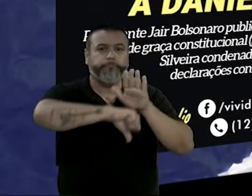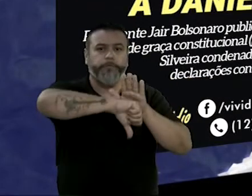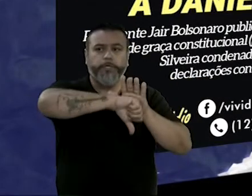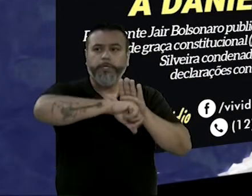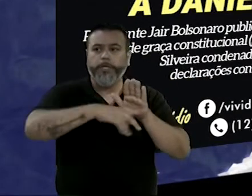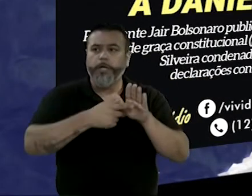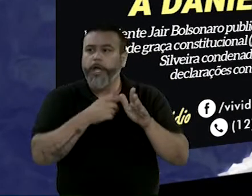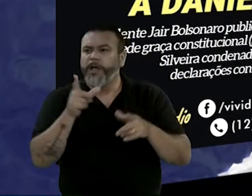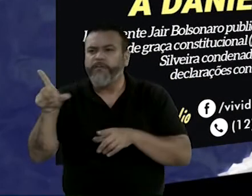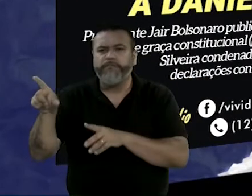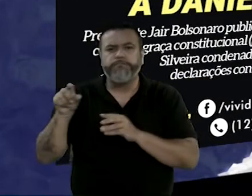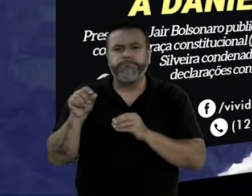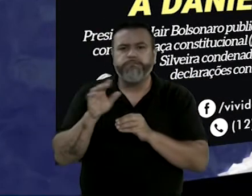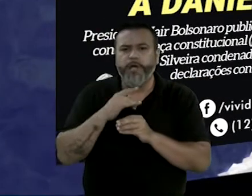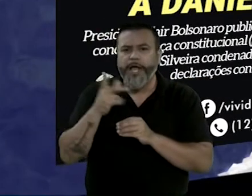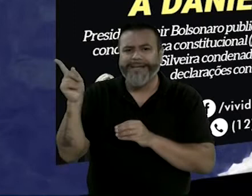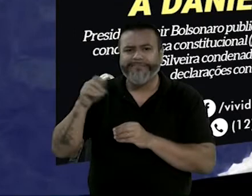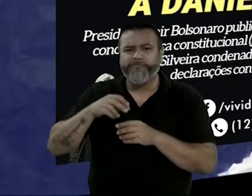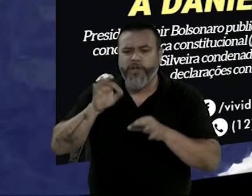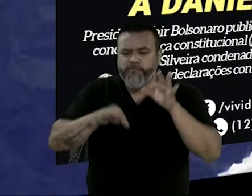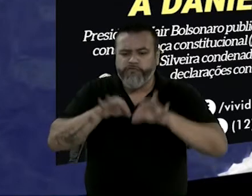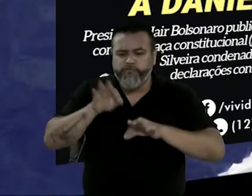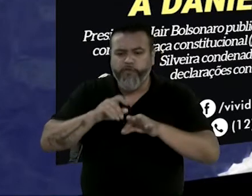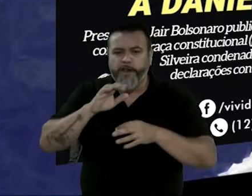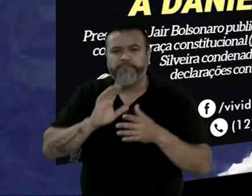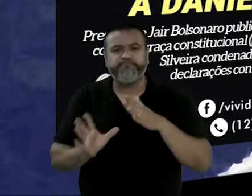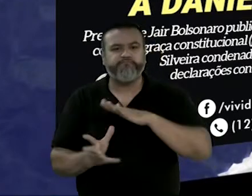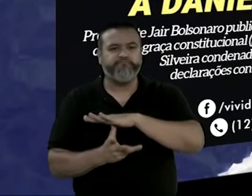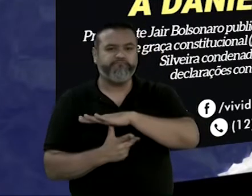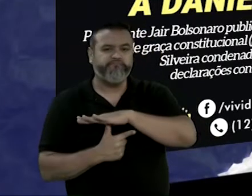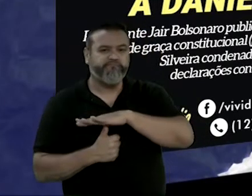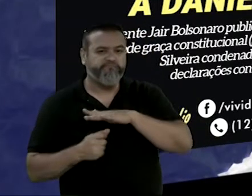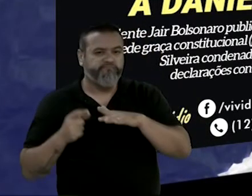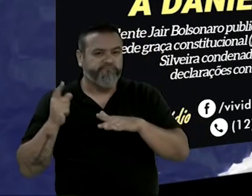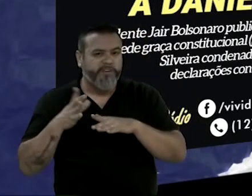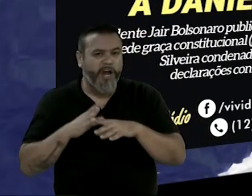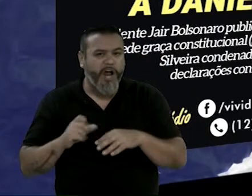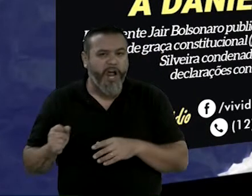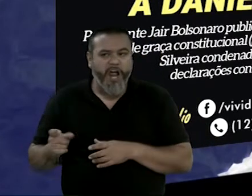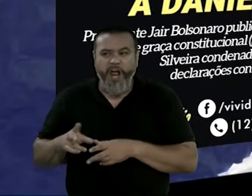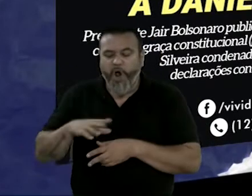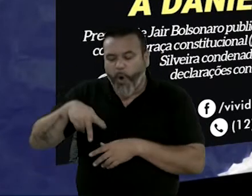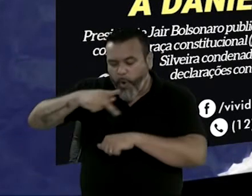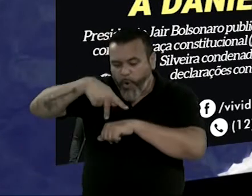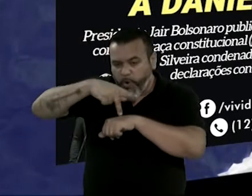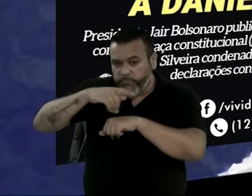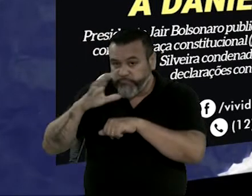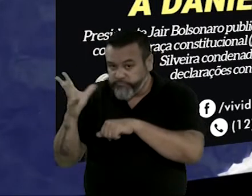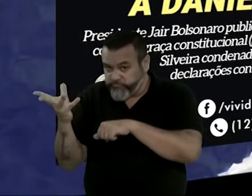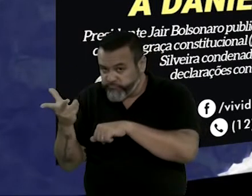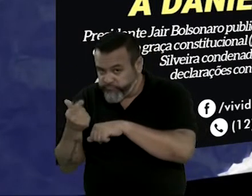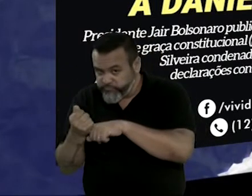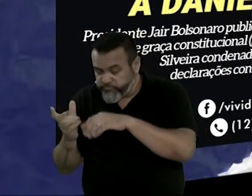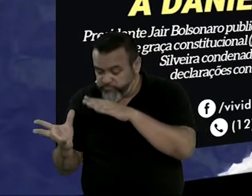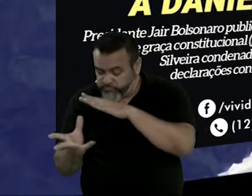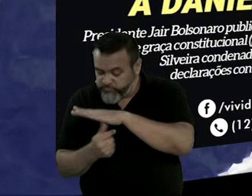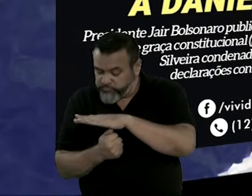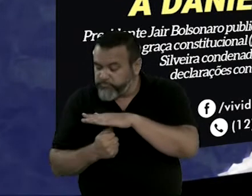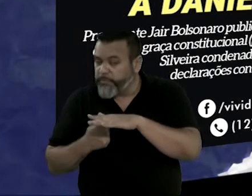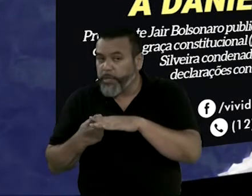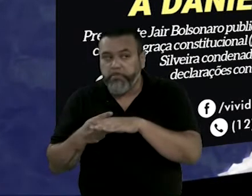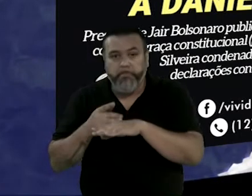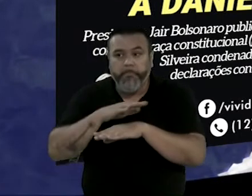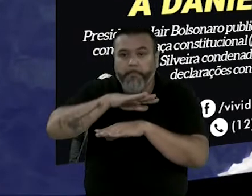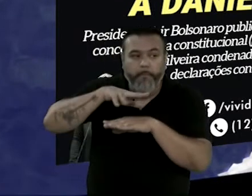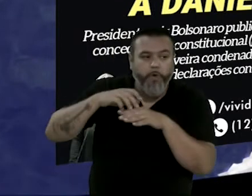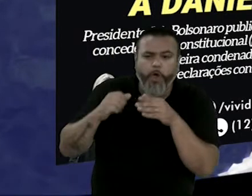que foi julgado, ladrão, roubou o país, ficou preso, não sei por quanto tempo. Foi livre,